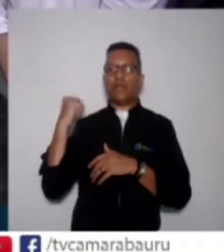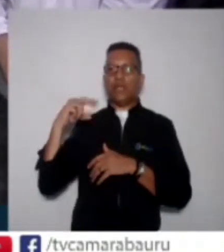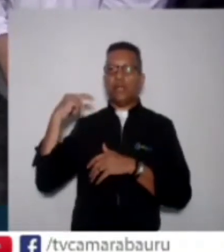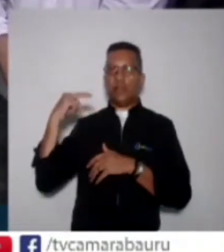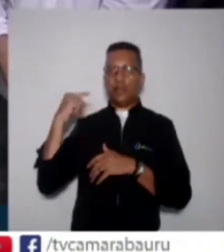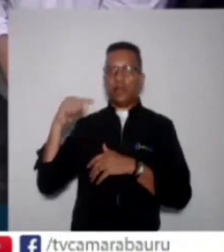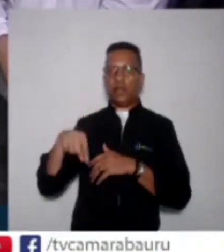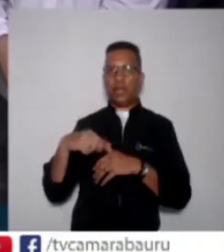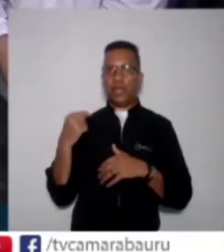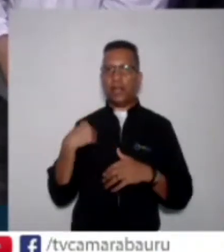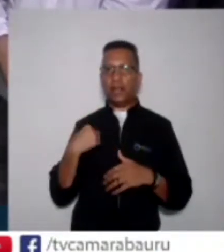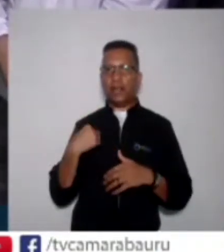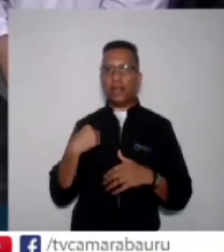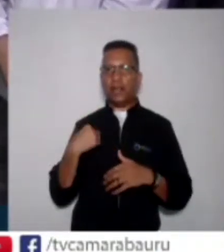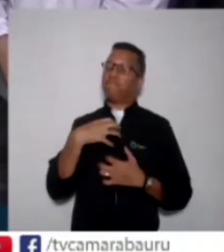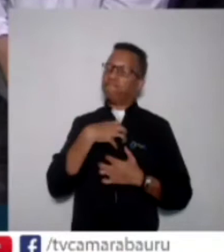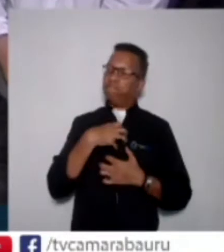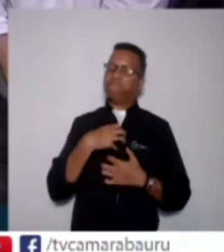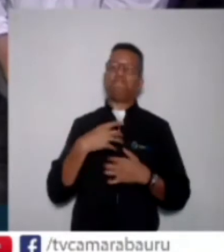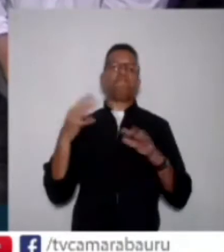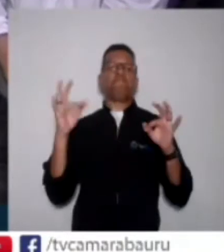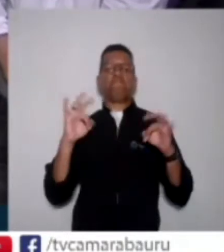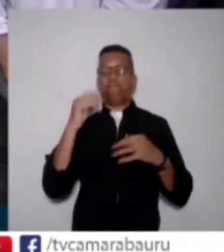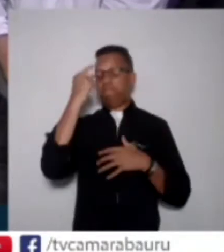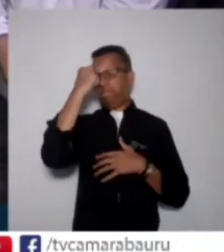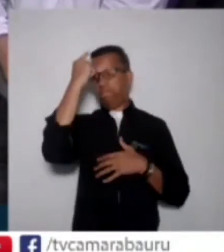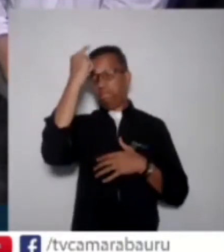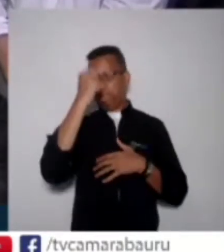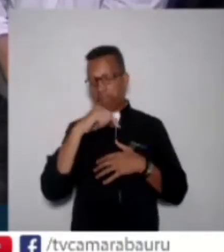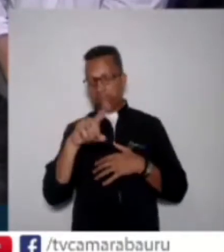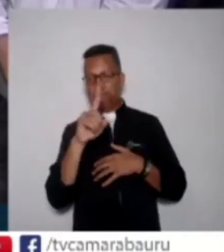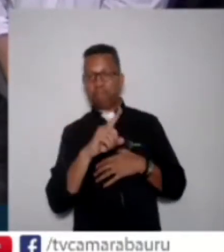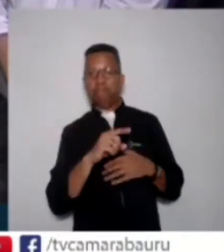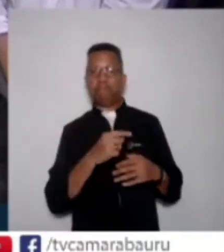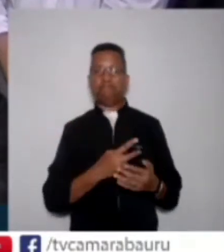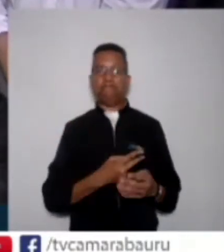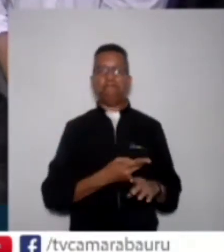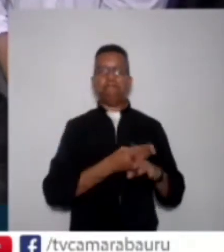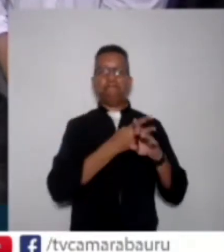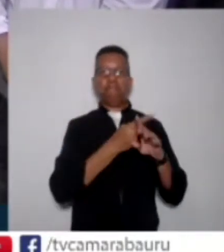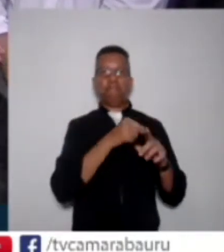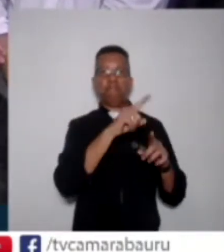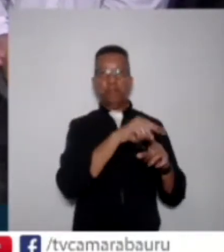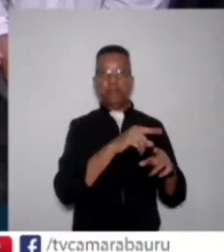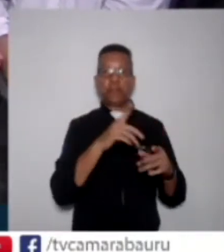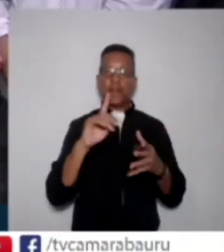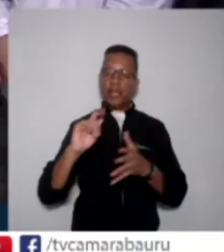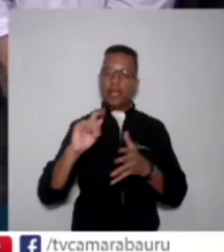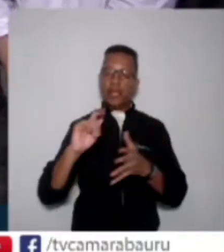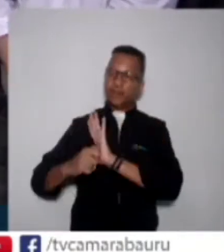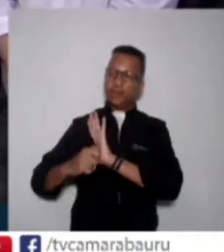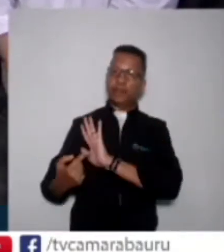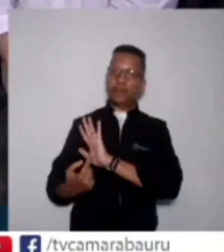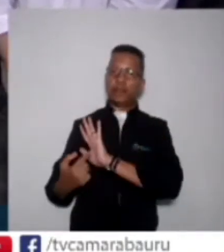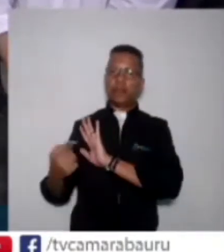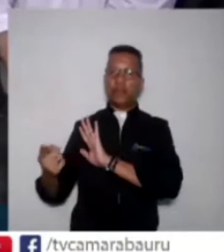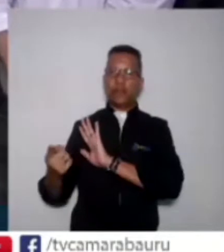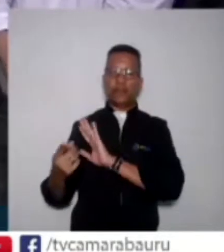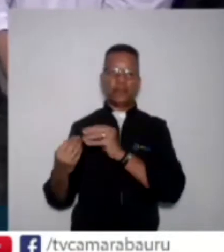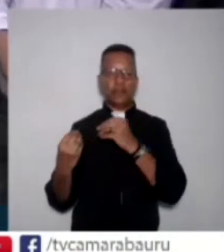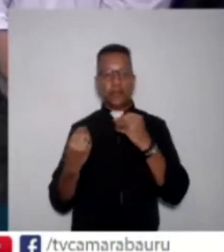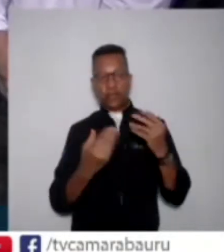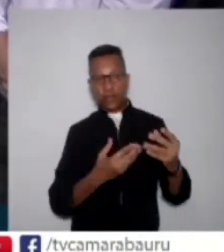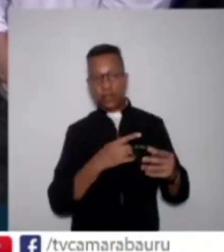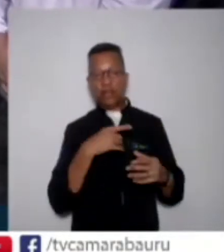teve a feliz ideia de prestar essa homenagem. Então, como ele é autor da homenagem, eu vou passar a palavra a ele